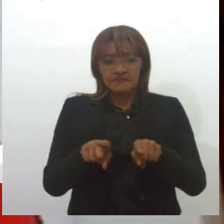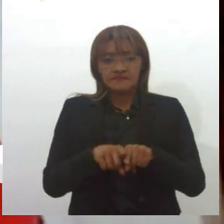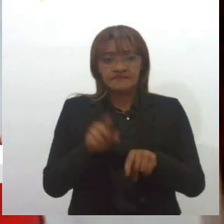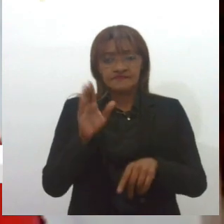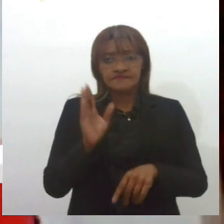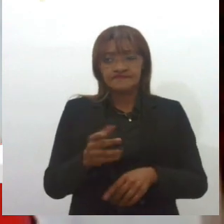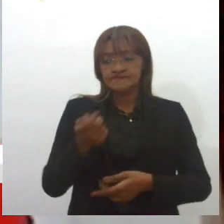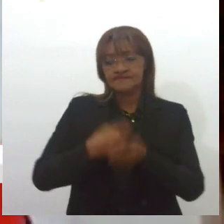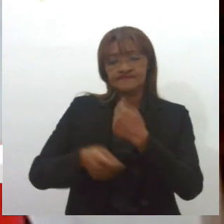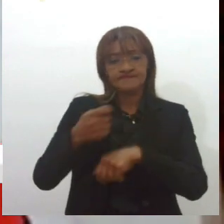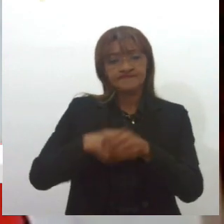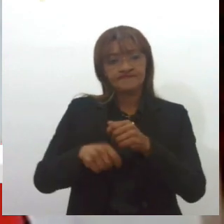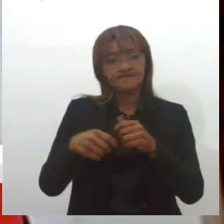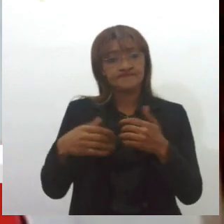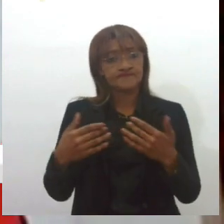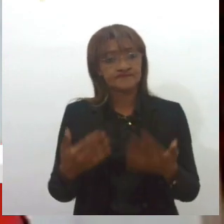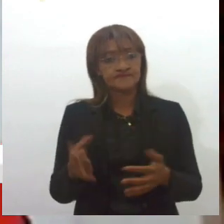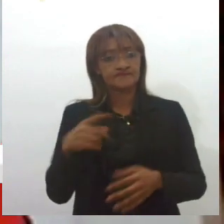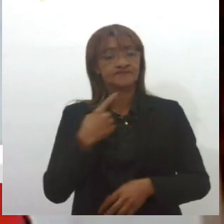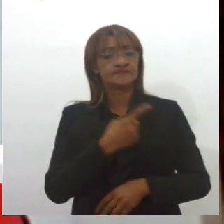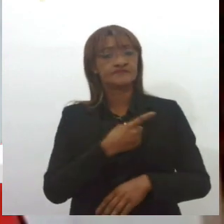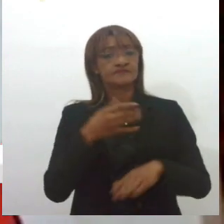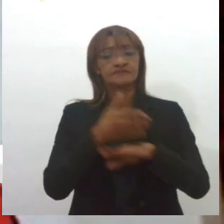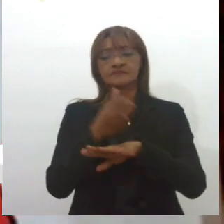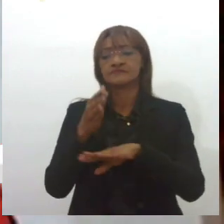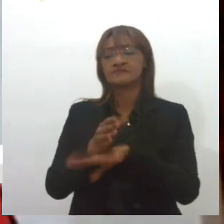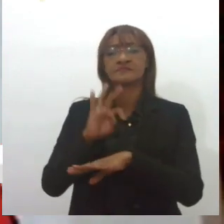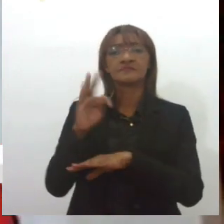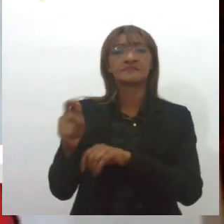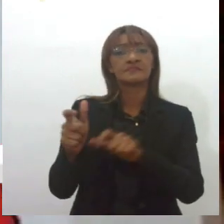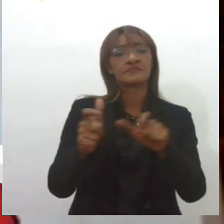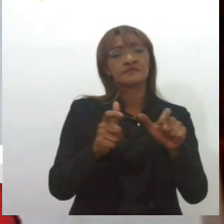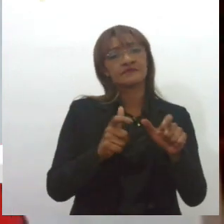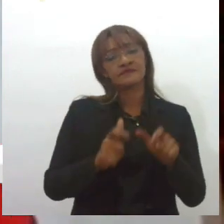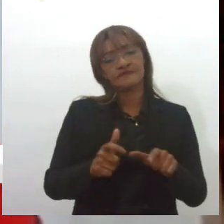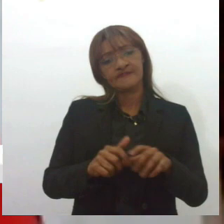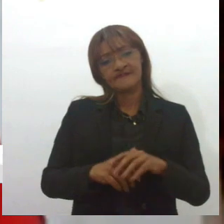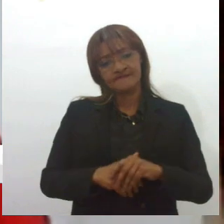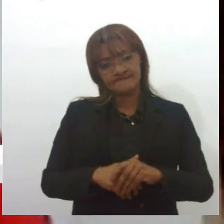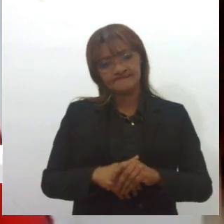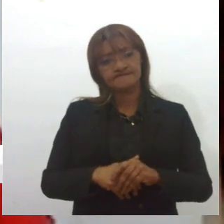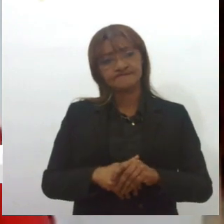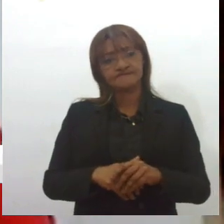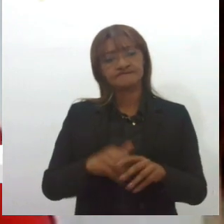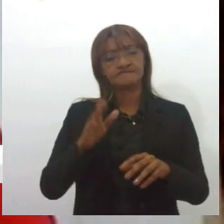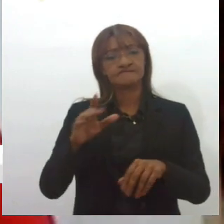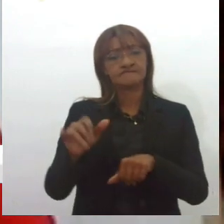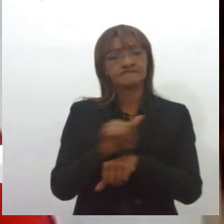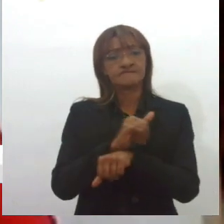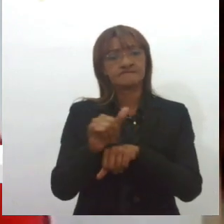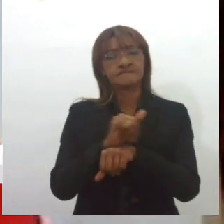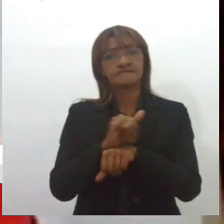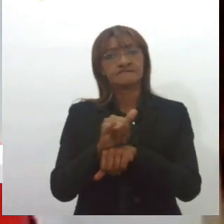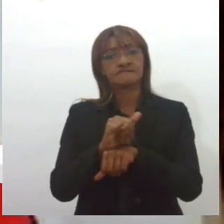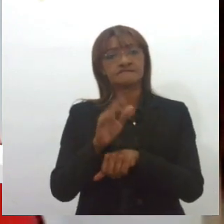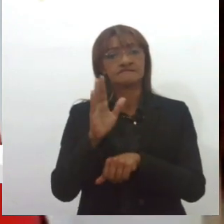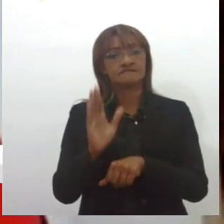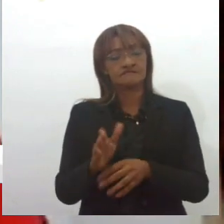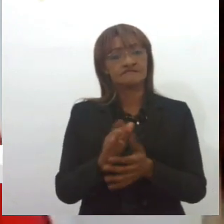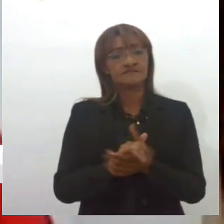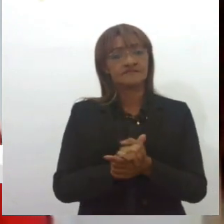administrativa, então estamos ocupando todos os espaços, tanto funções estratégicas de decisão no poder,